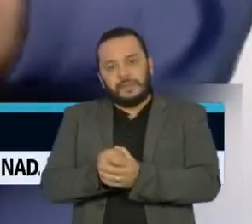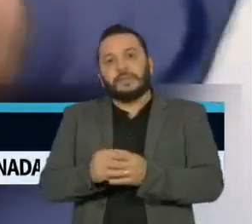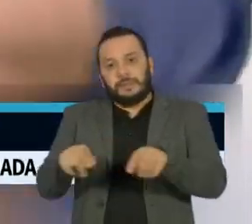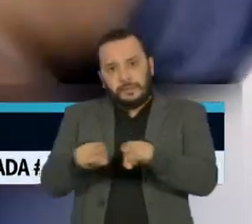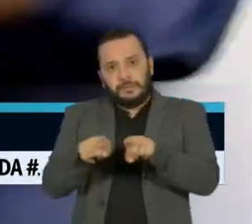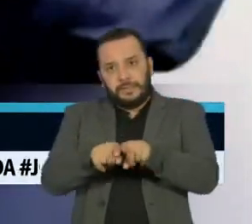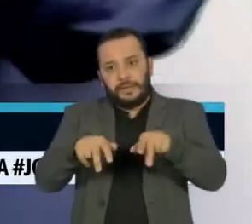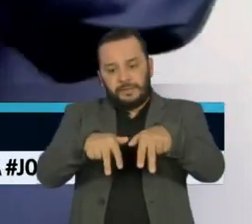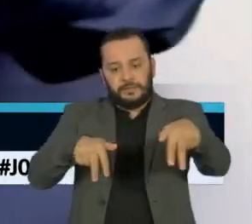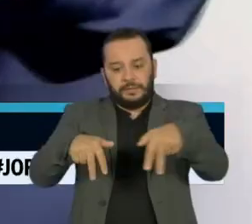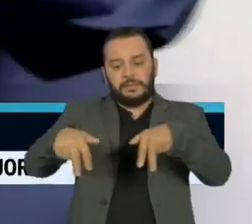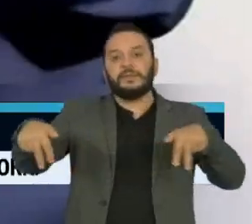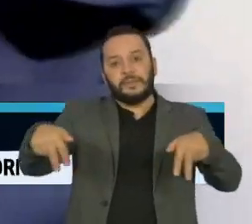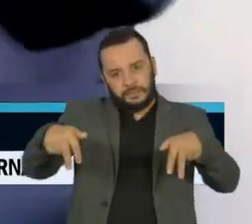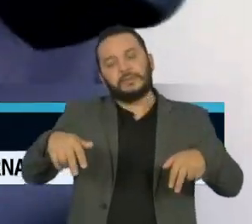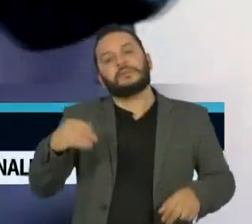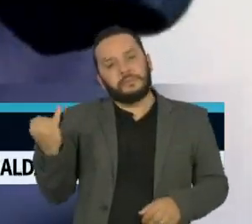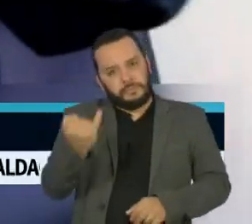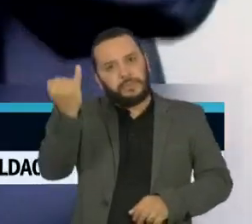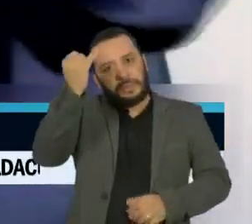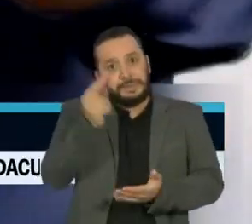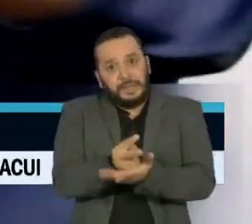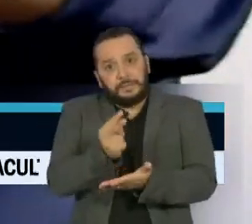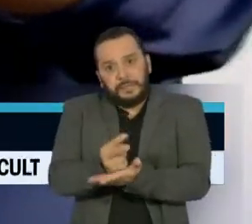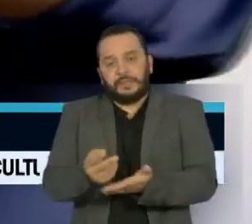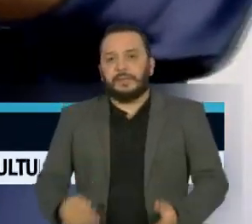distanciamento e a higienização constante das mãos.